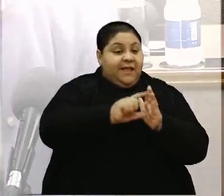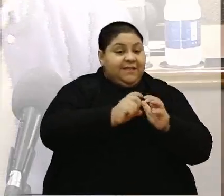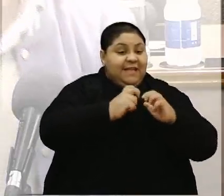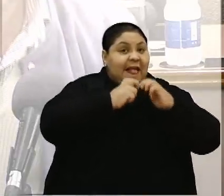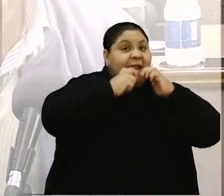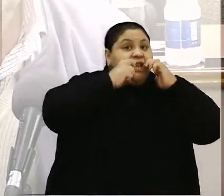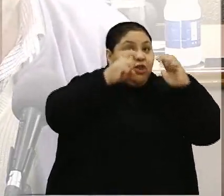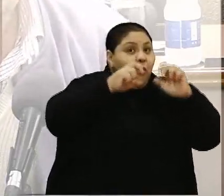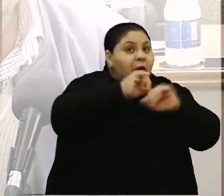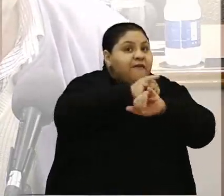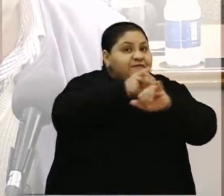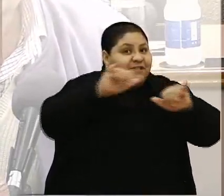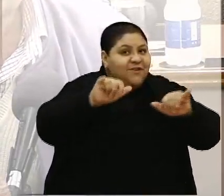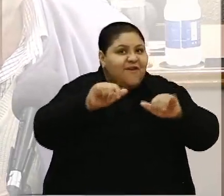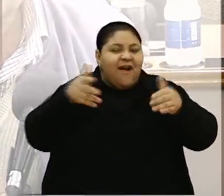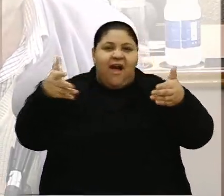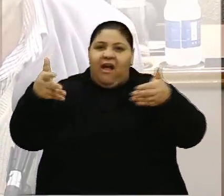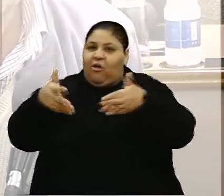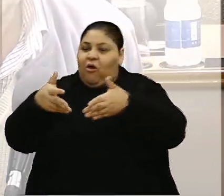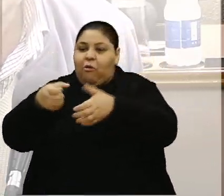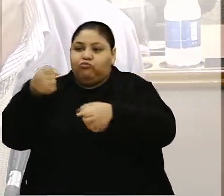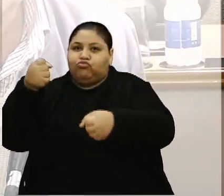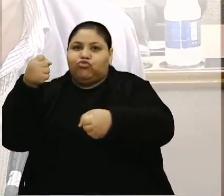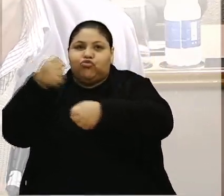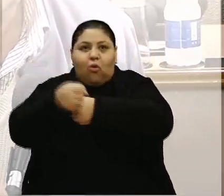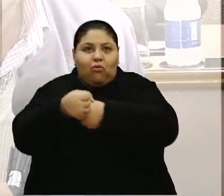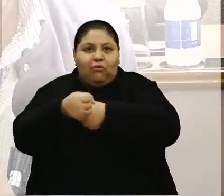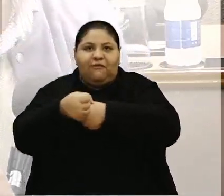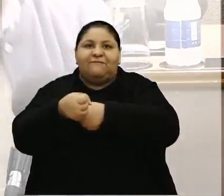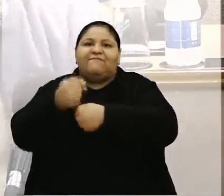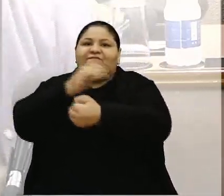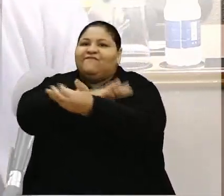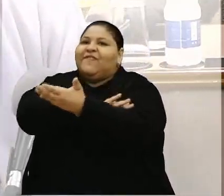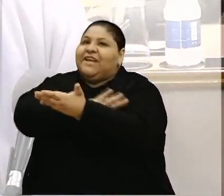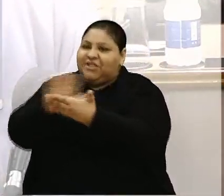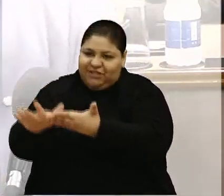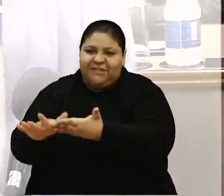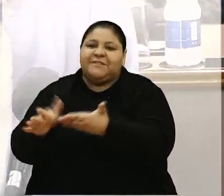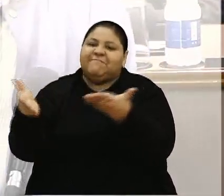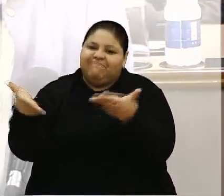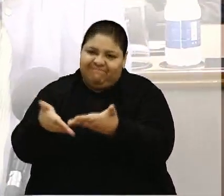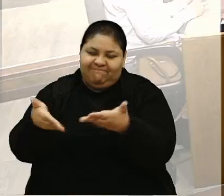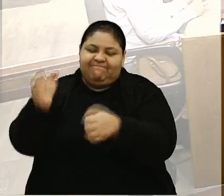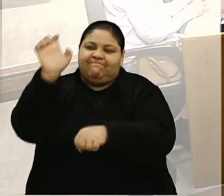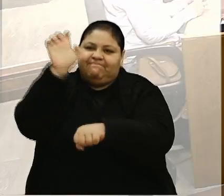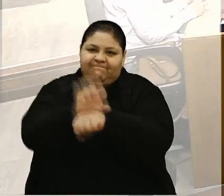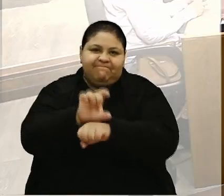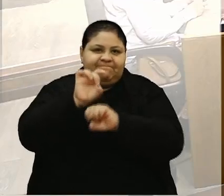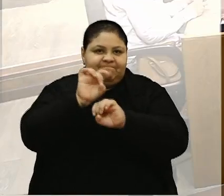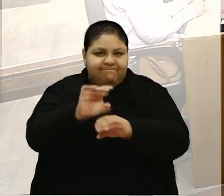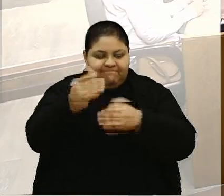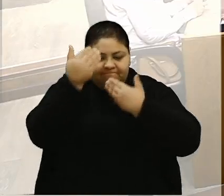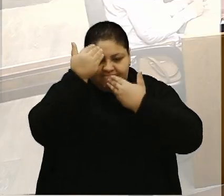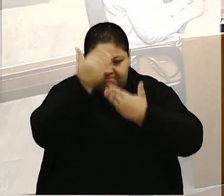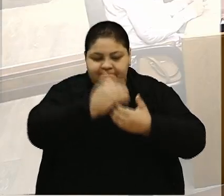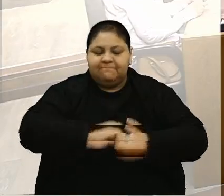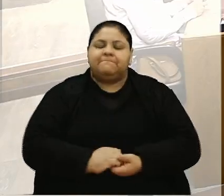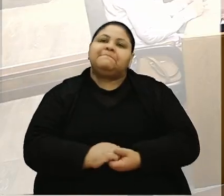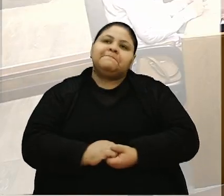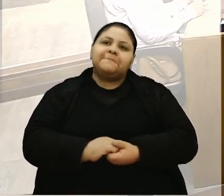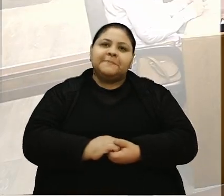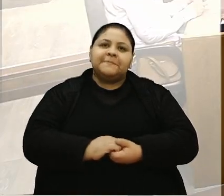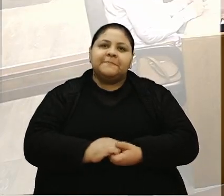último, ele deu um soco que foi a enchente registrada no nosso Estado. Era isso. Muito obrigado. Obrigada, vereador